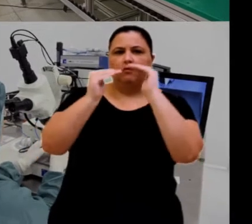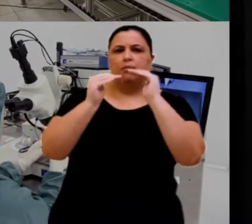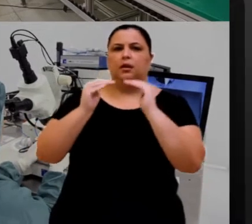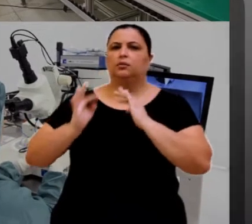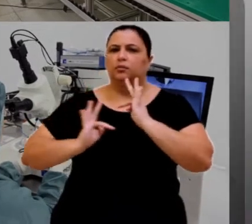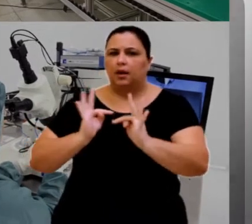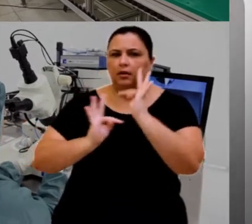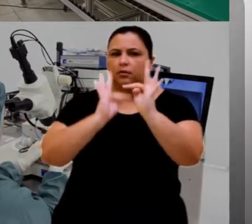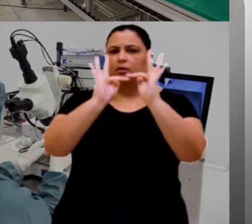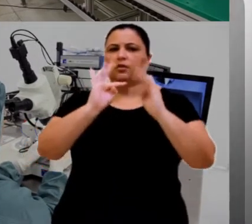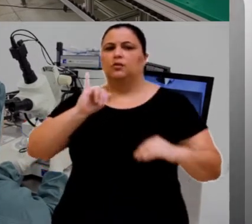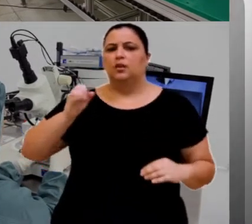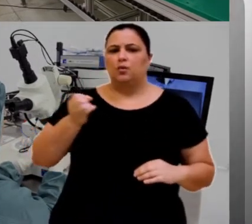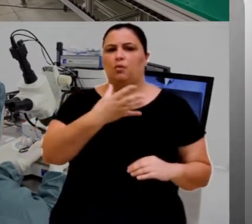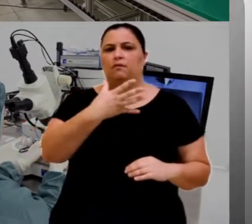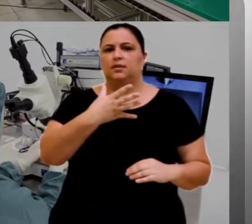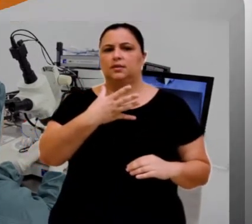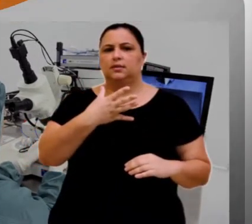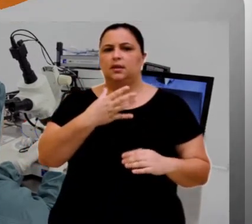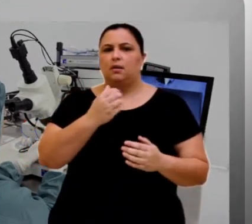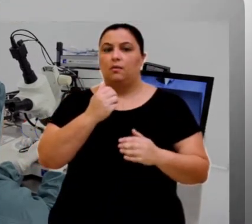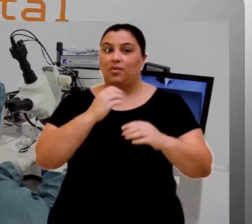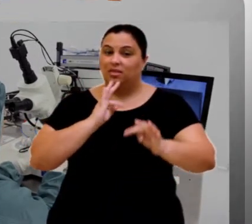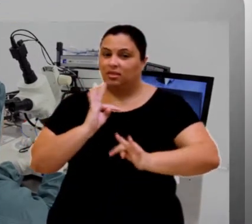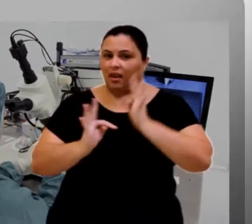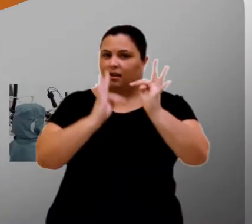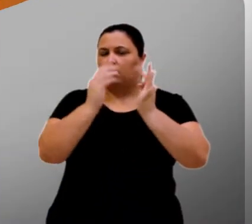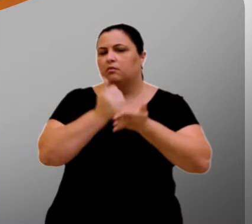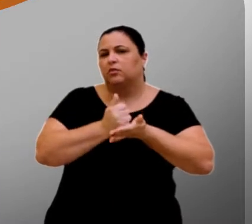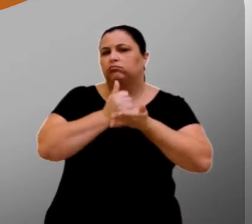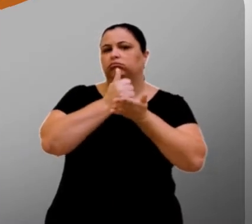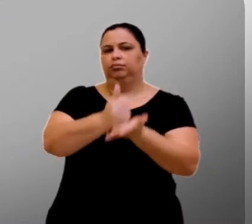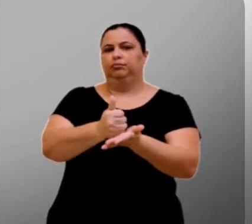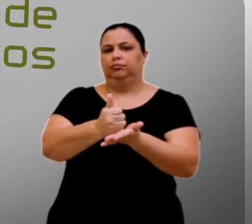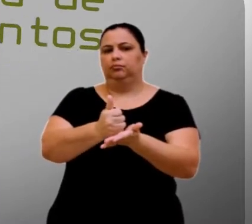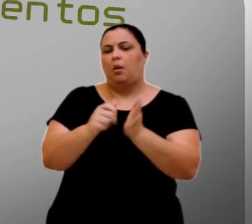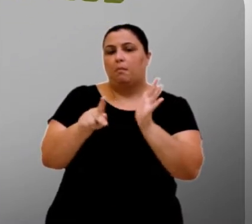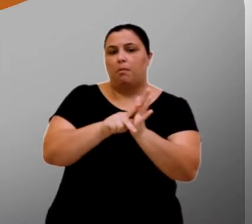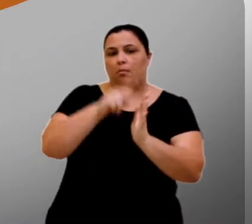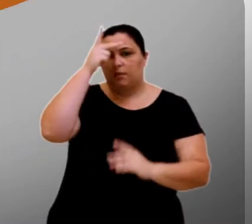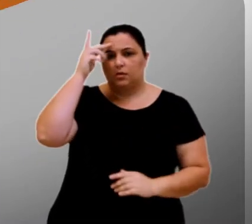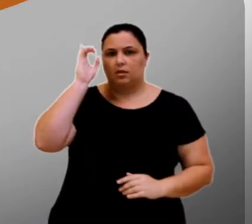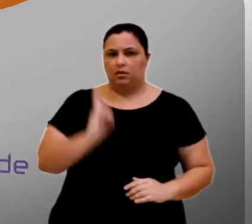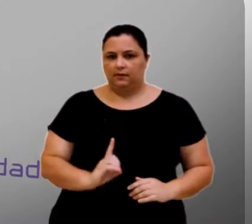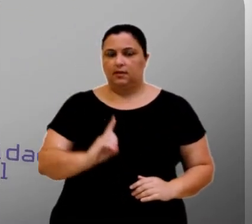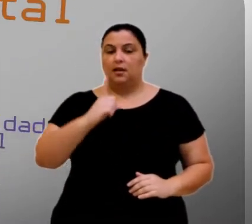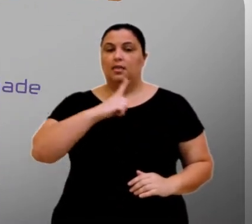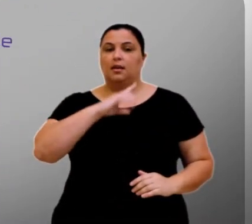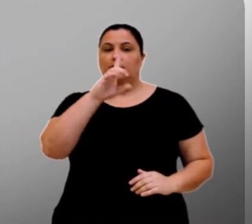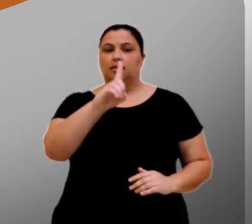Tecnológico e Inovação em Tecnologia Assistiva. O DETITA contempla o desenvolvimento de soluções